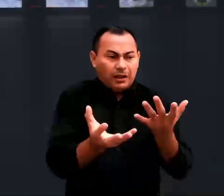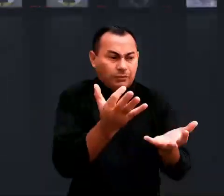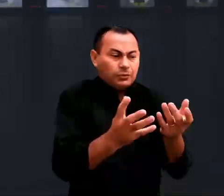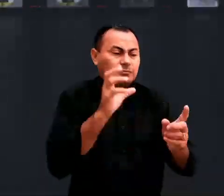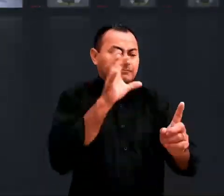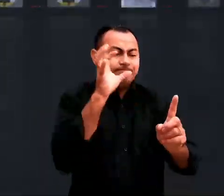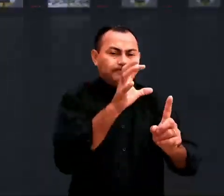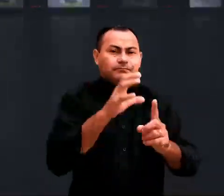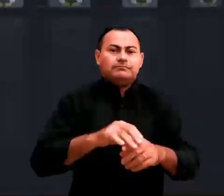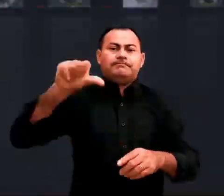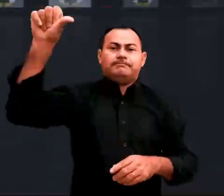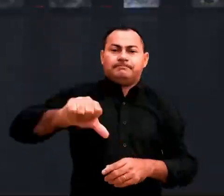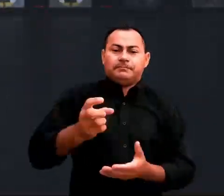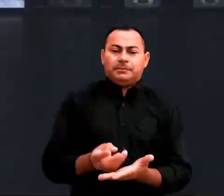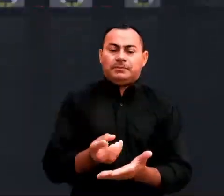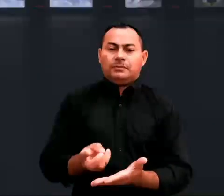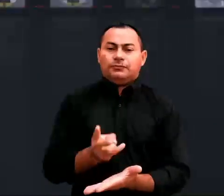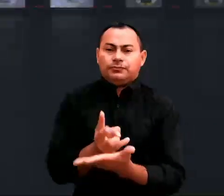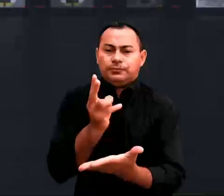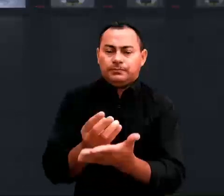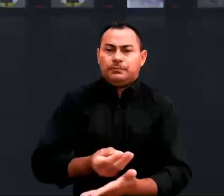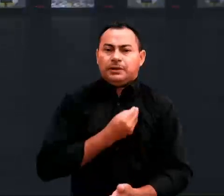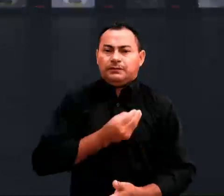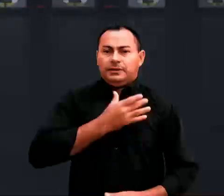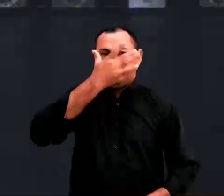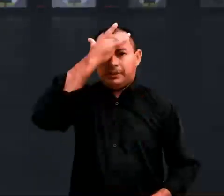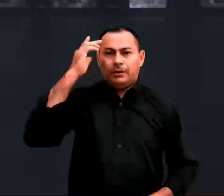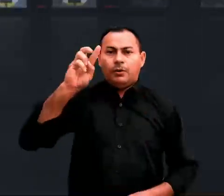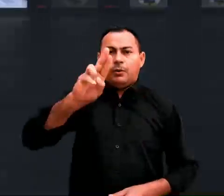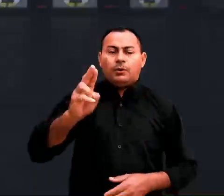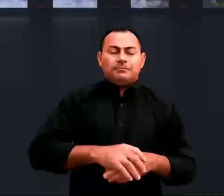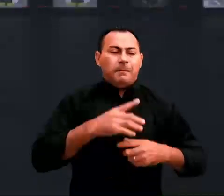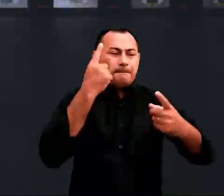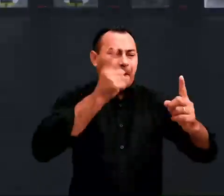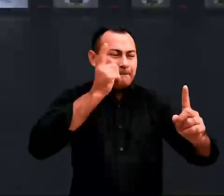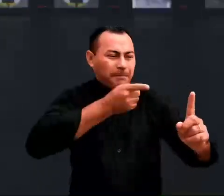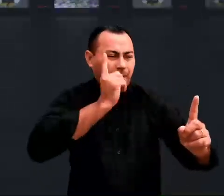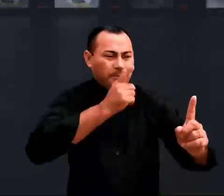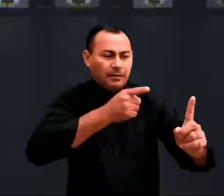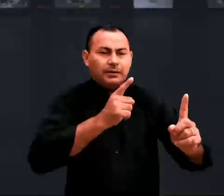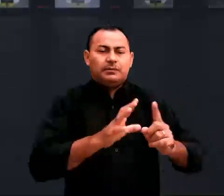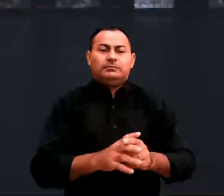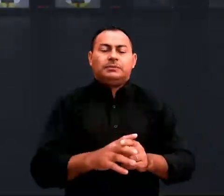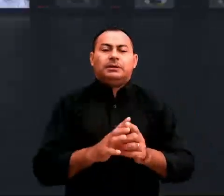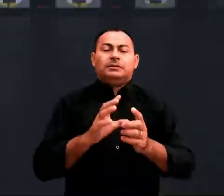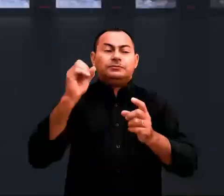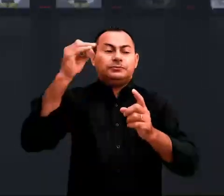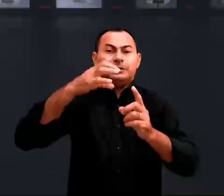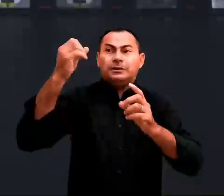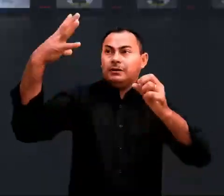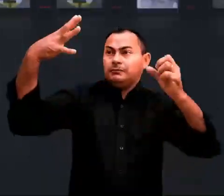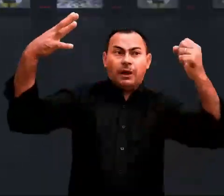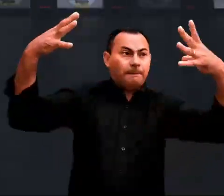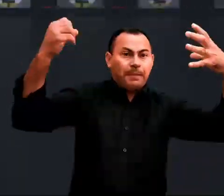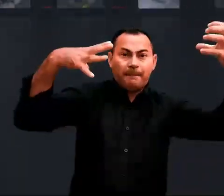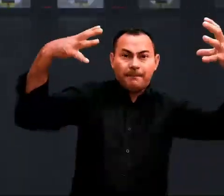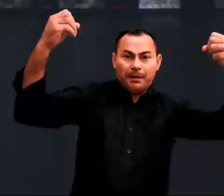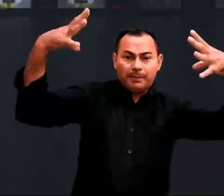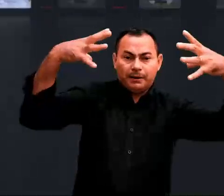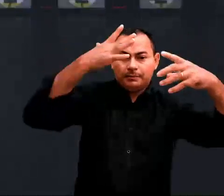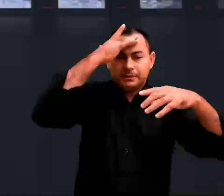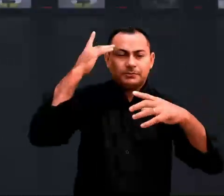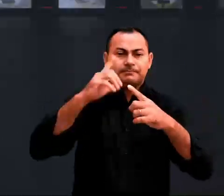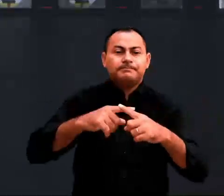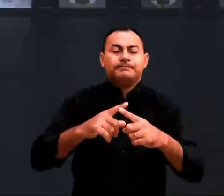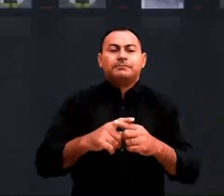horrorosa que causa danos permanentes na pessoa. Eles usam ruídos permanentes e luzes piscando continuamente